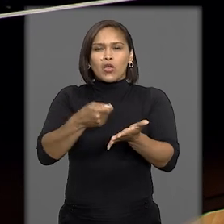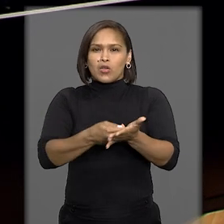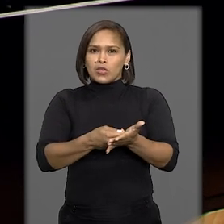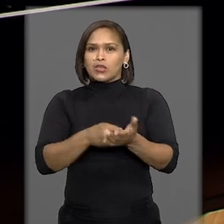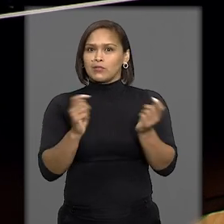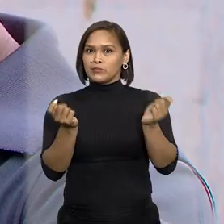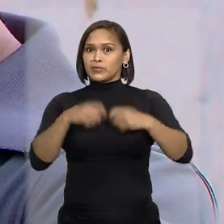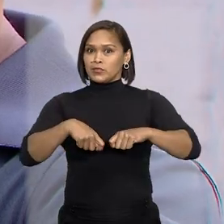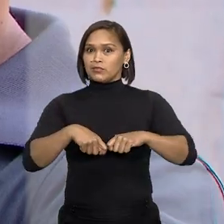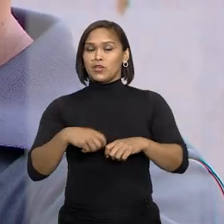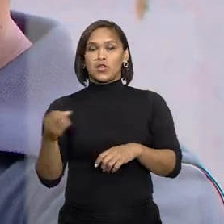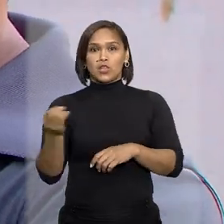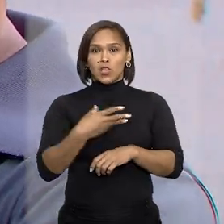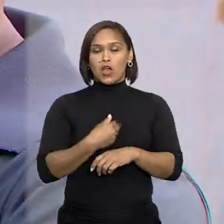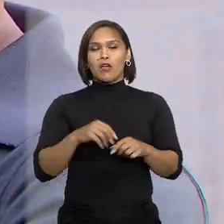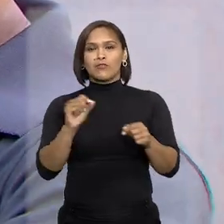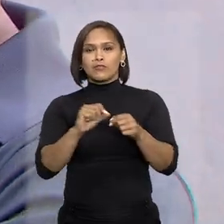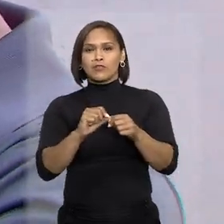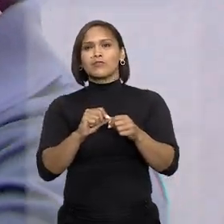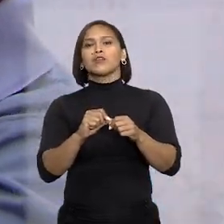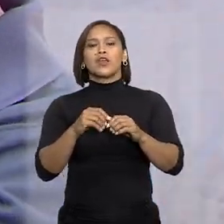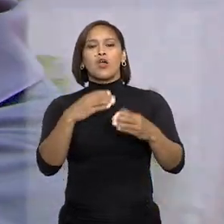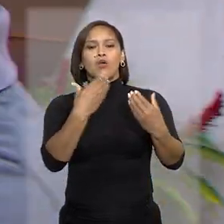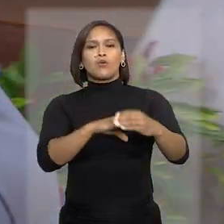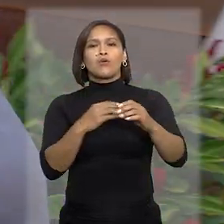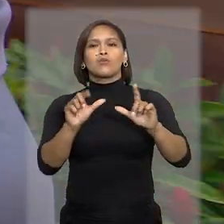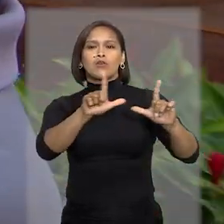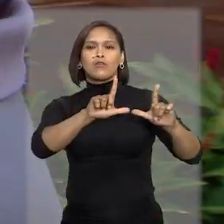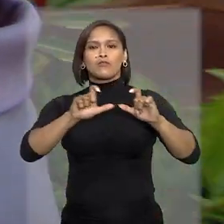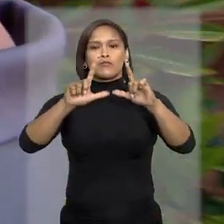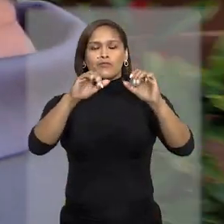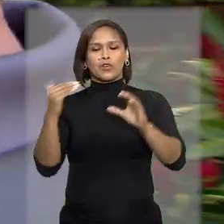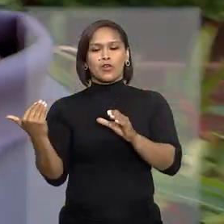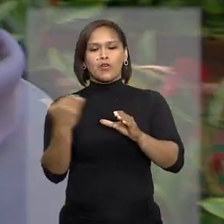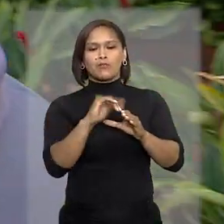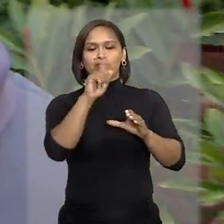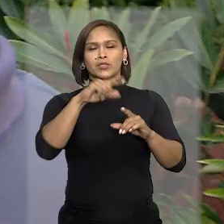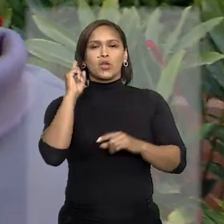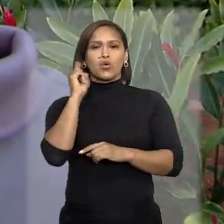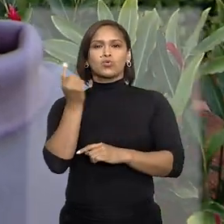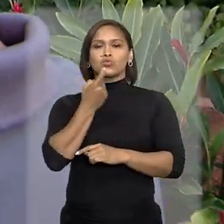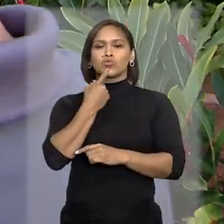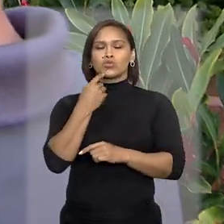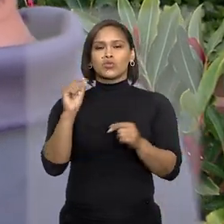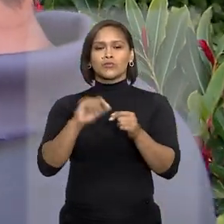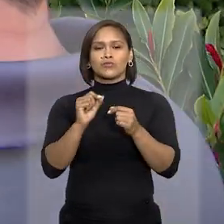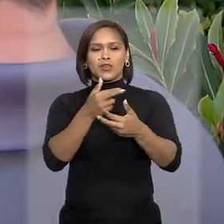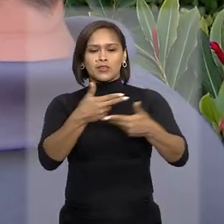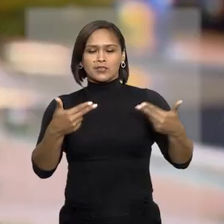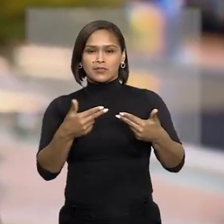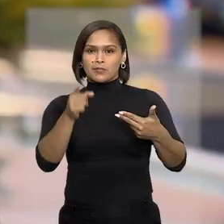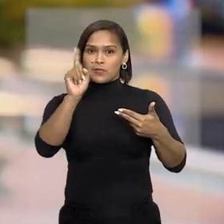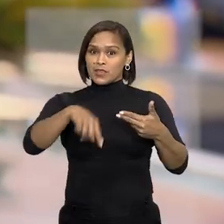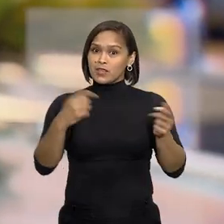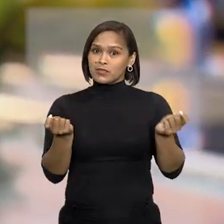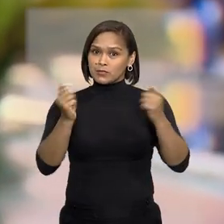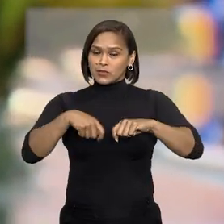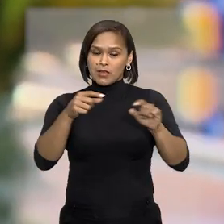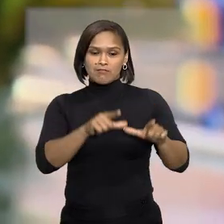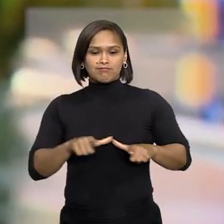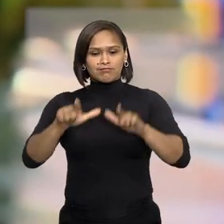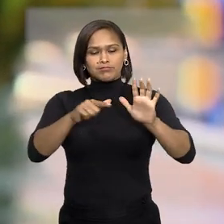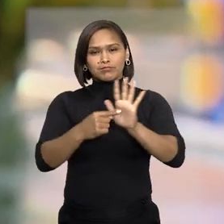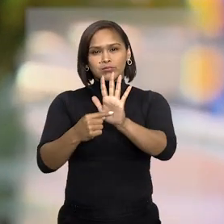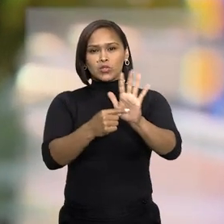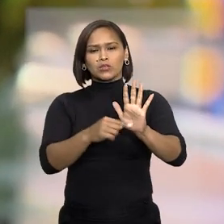né? Que é possível. Recentemente foi realizado um concurso de fotografia voltado para este grupo de colaboradores, para que eles pudessem